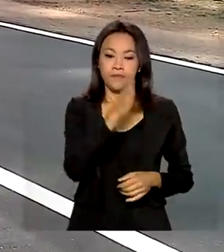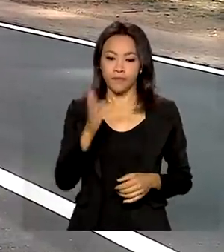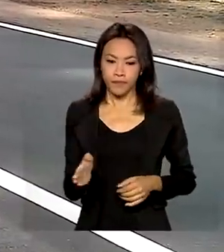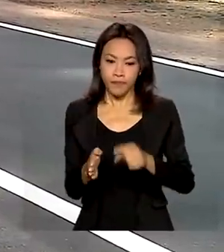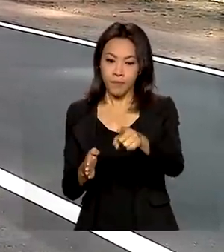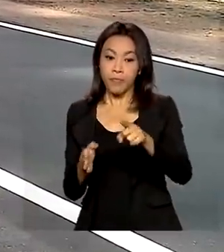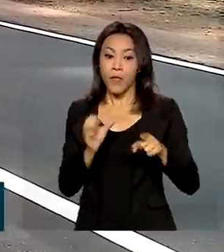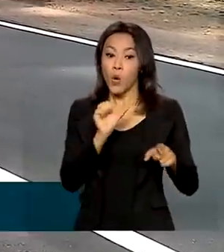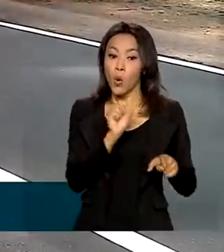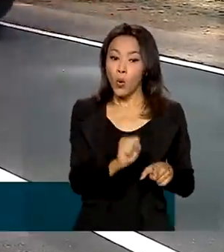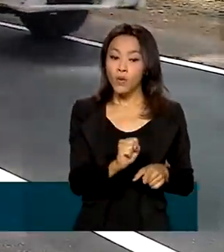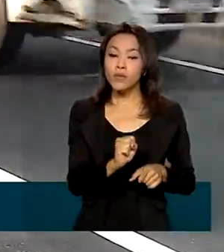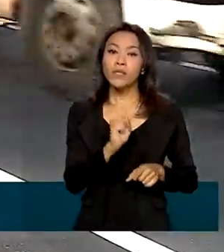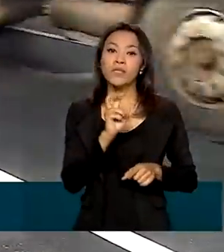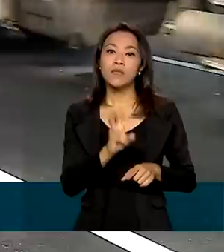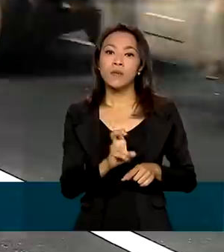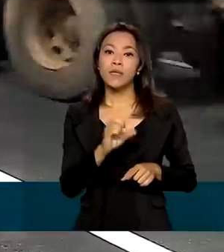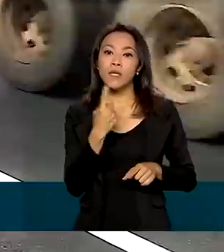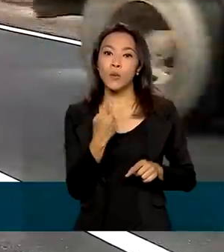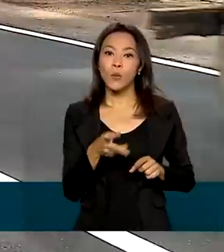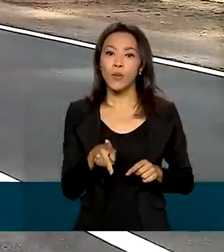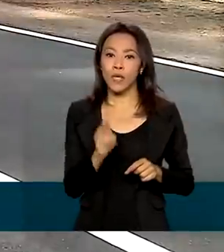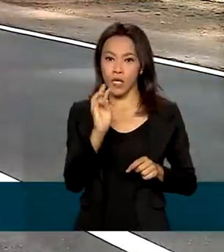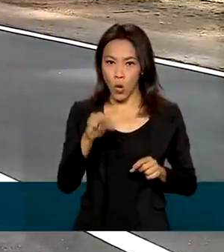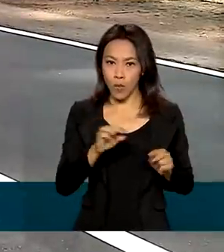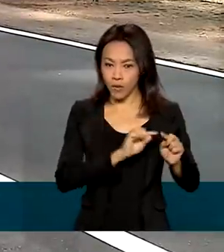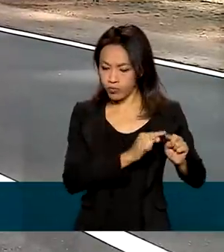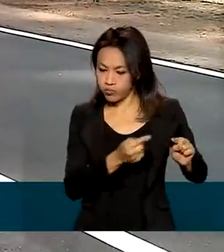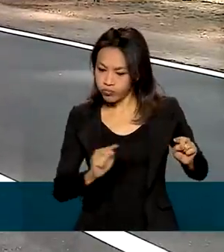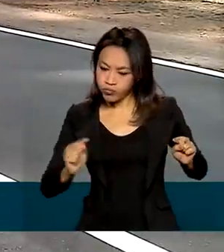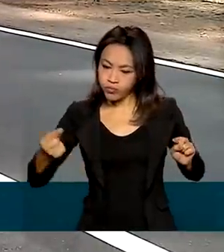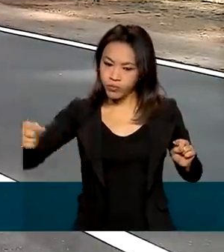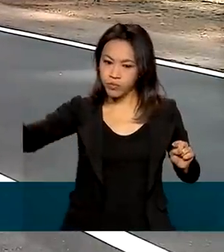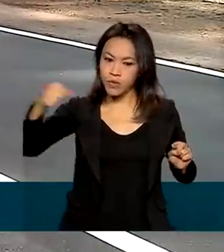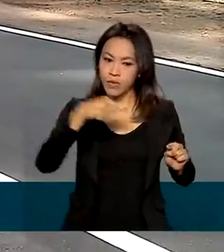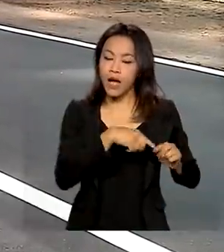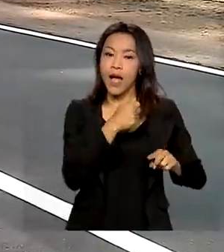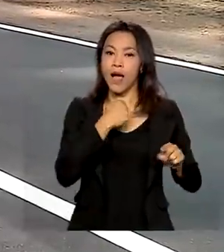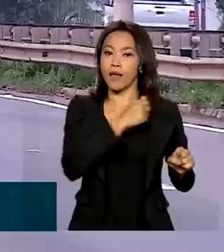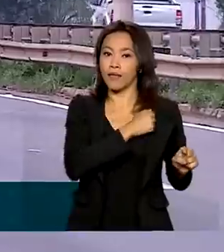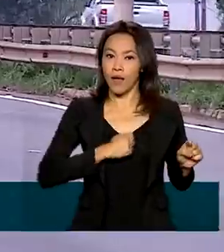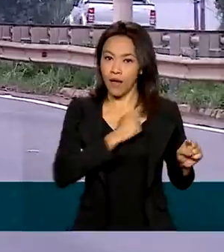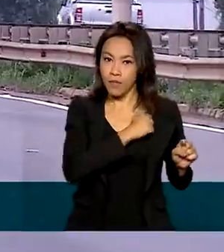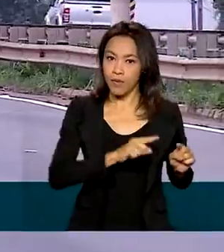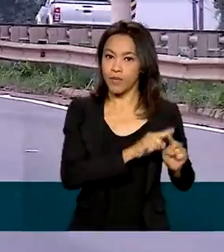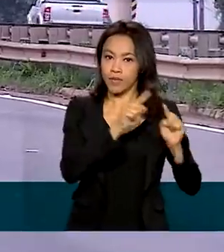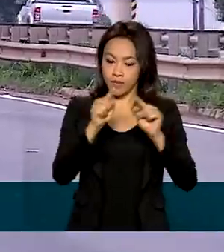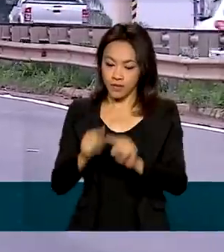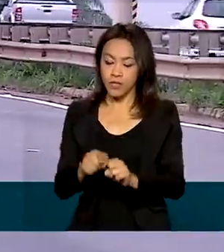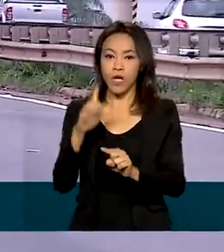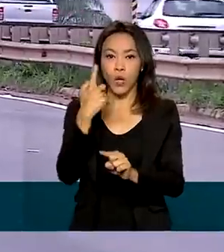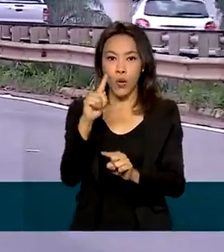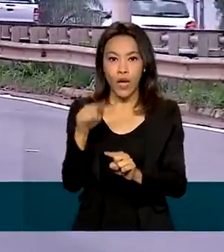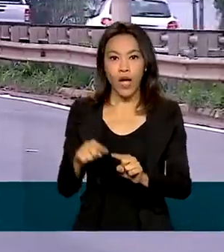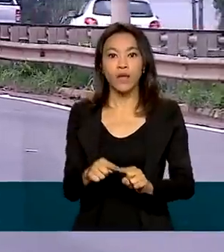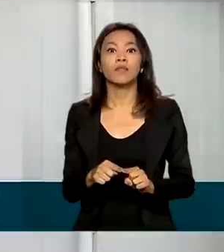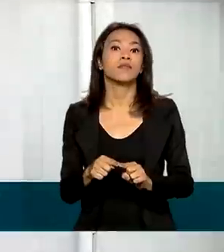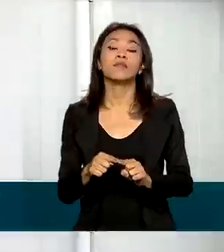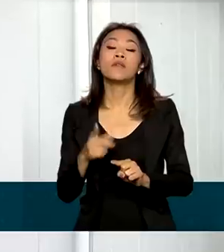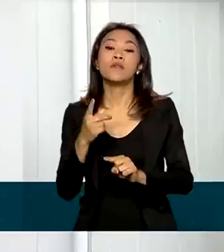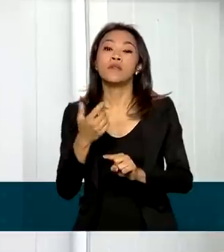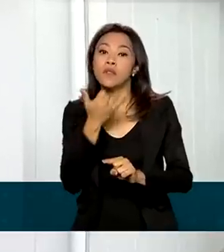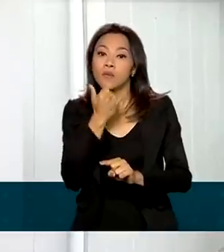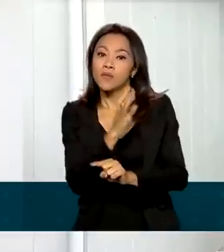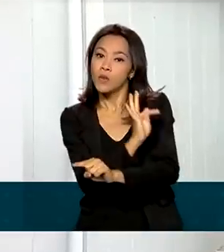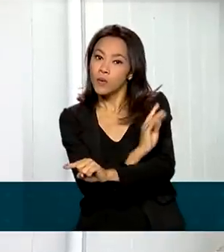dos 851 quilômetros concedidos entre os municípios de Anápolis, Goiás e Aliança do Tocantins, em Tocantins,